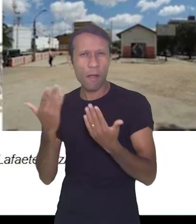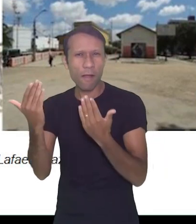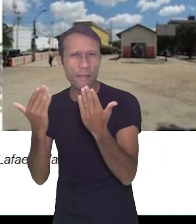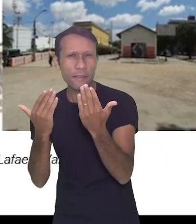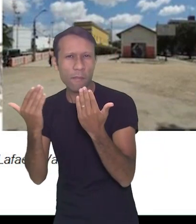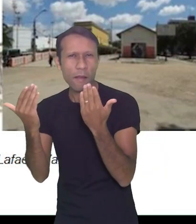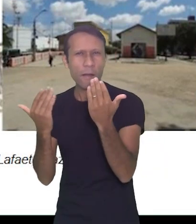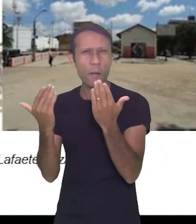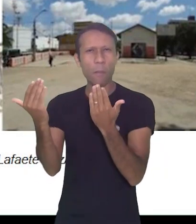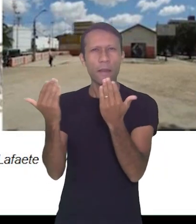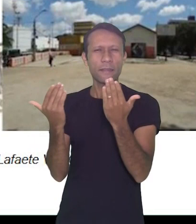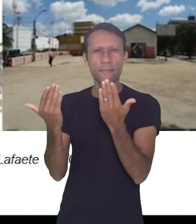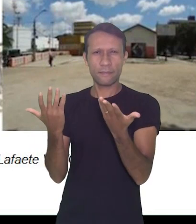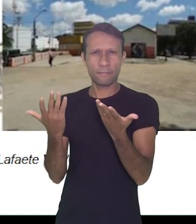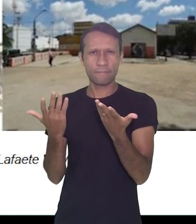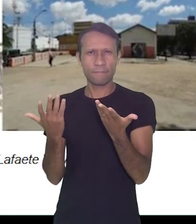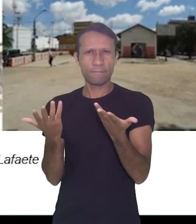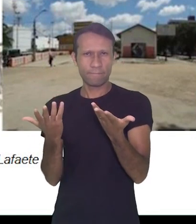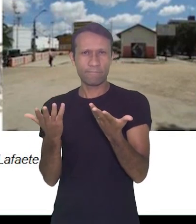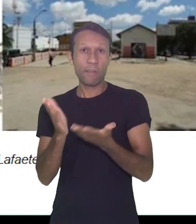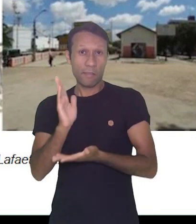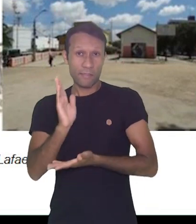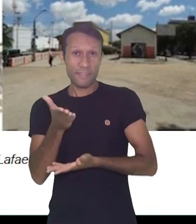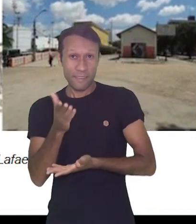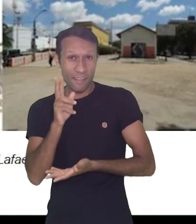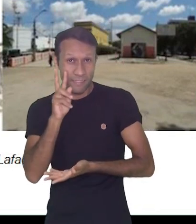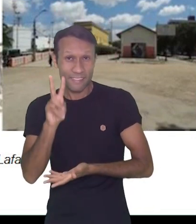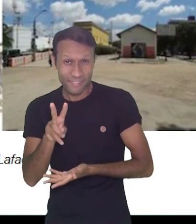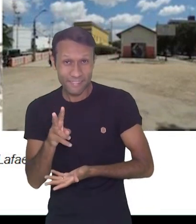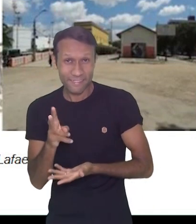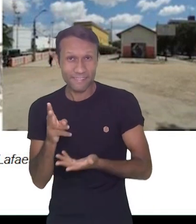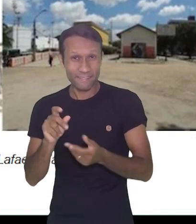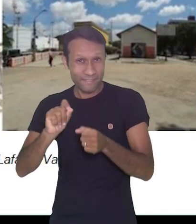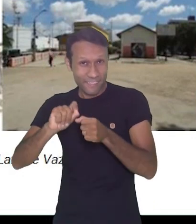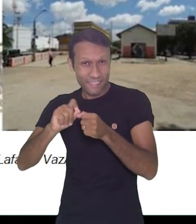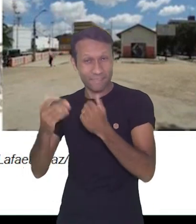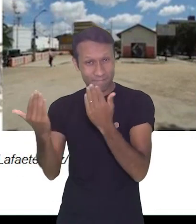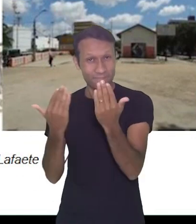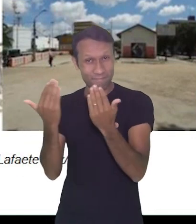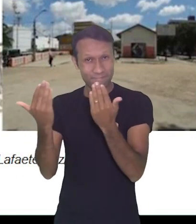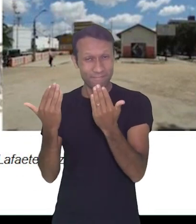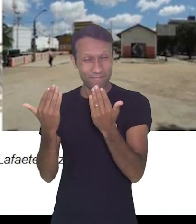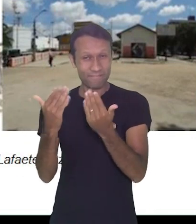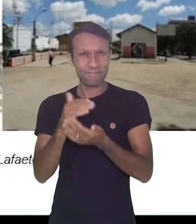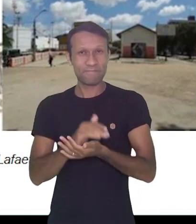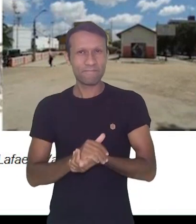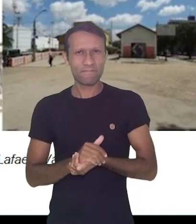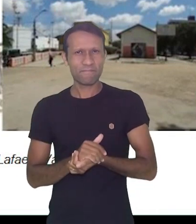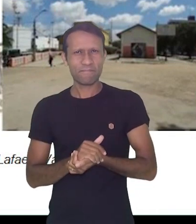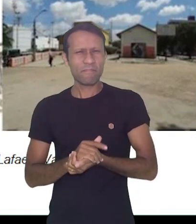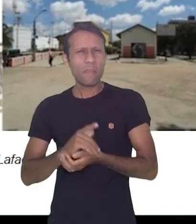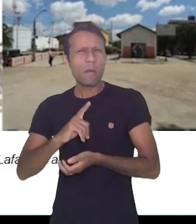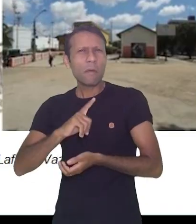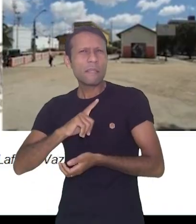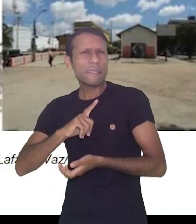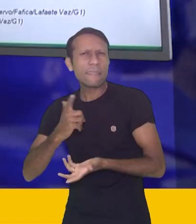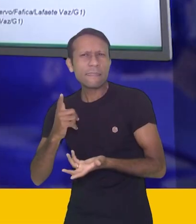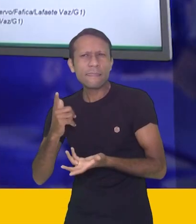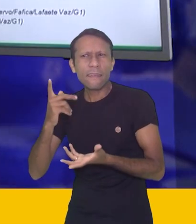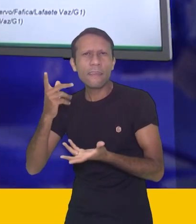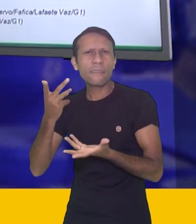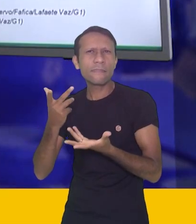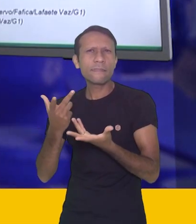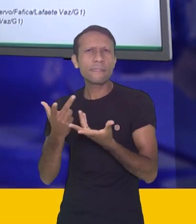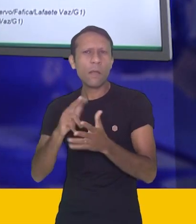dos tempos diferentes, como nós já fizemos essa comparação, né? O que é que tem de elementos diferentes, por